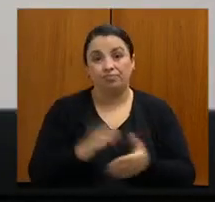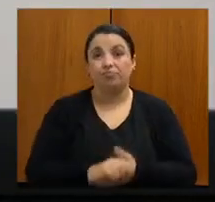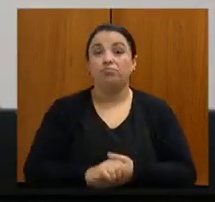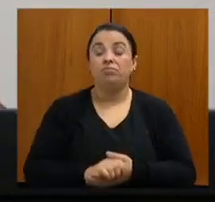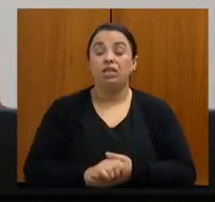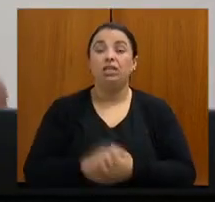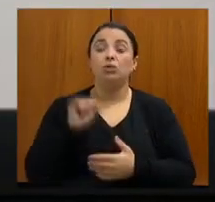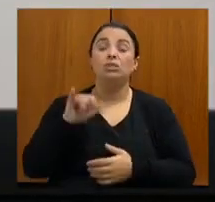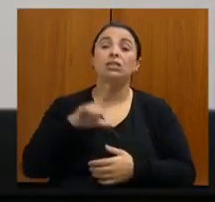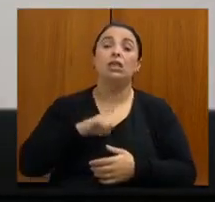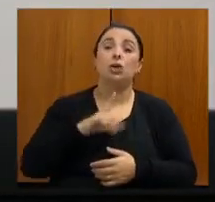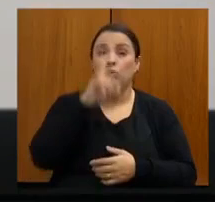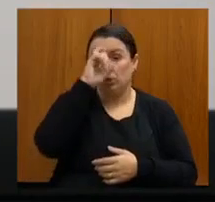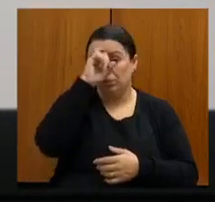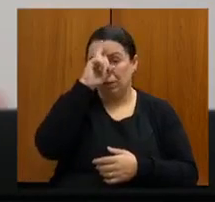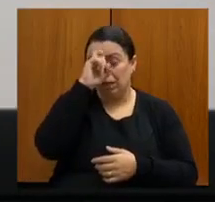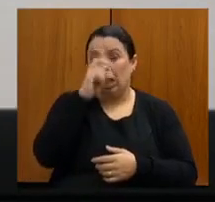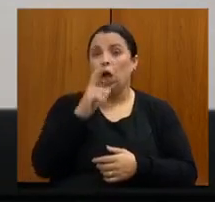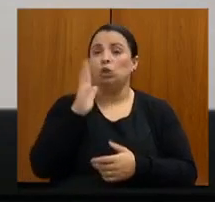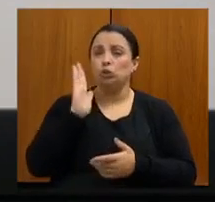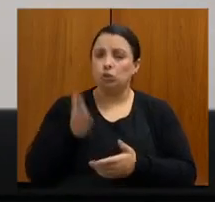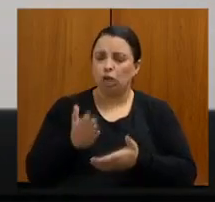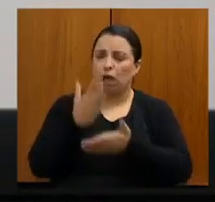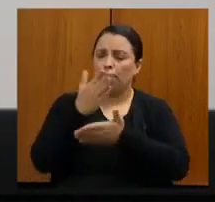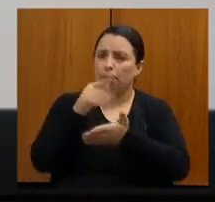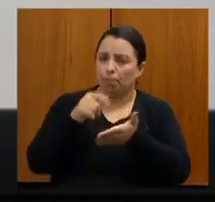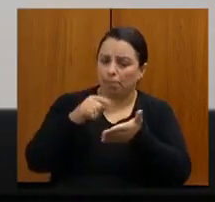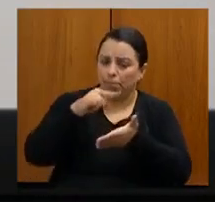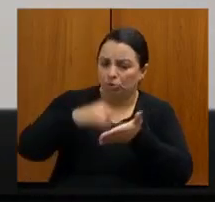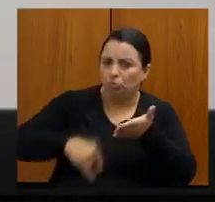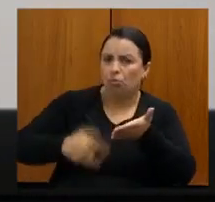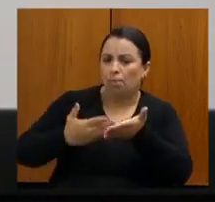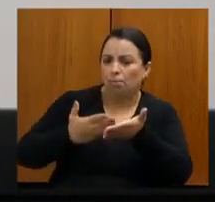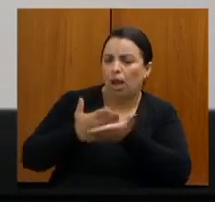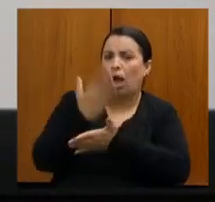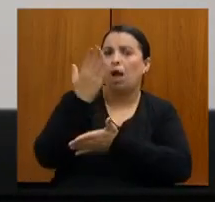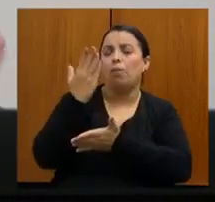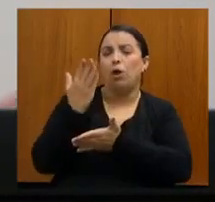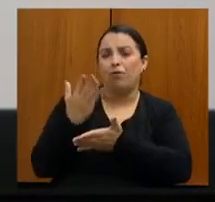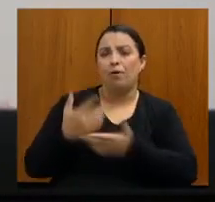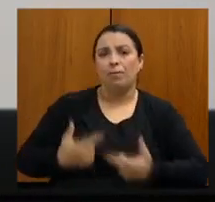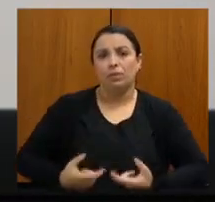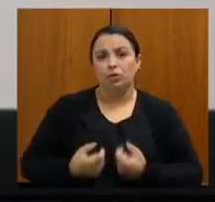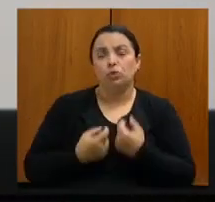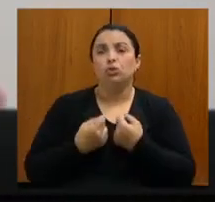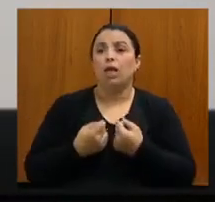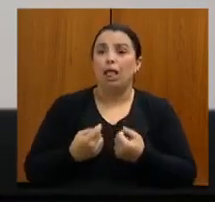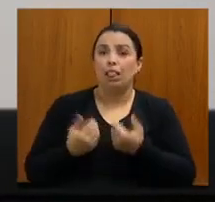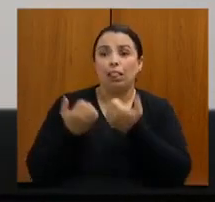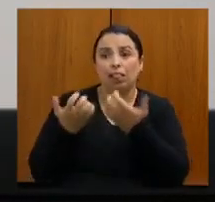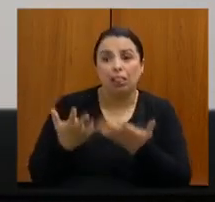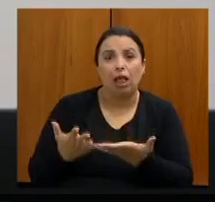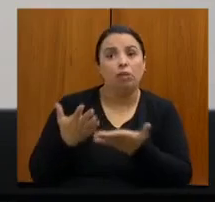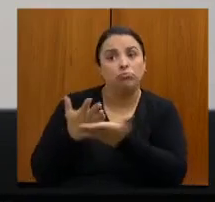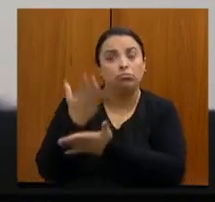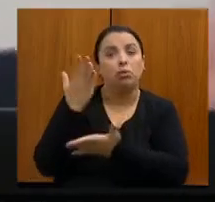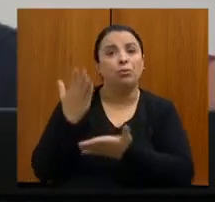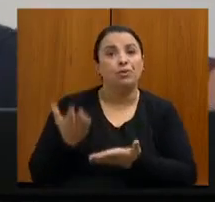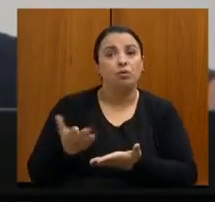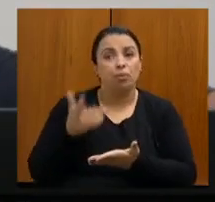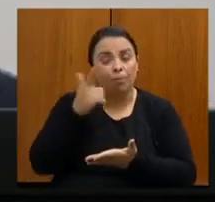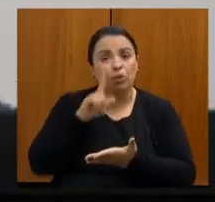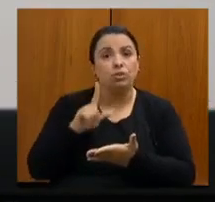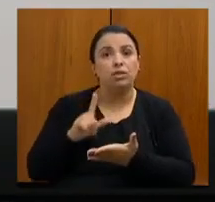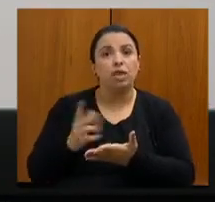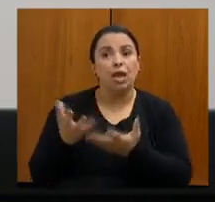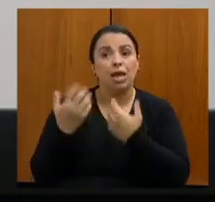é credenciado, o hospital tem toda a estrutura para fazer uma cirurgia maior, por que não habilitar o hospital para receber o código de cirurgia oncológica? A gente